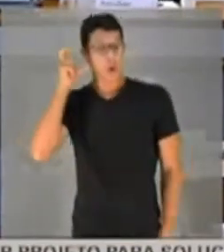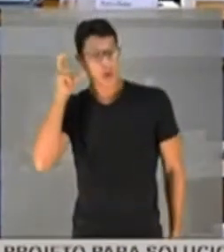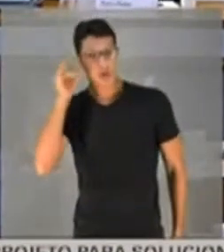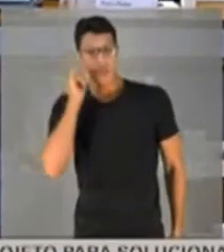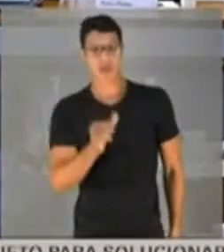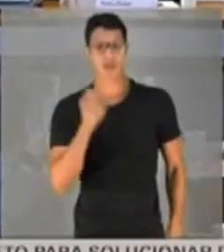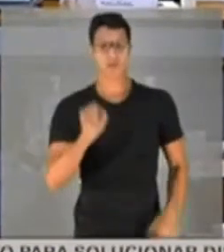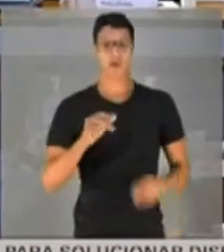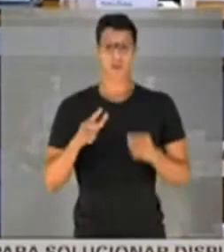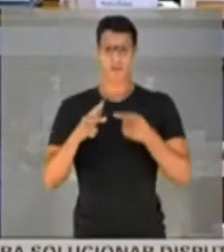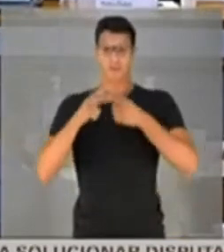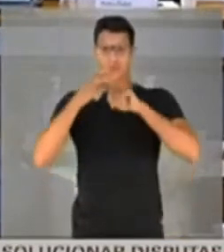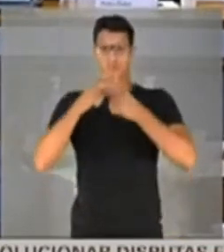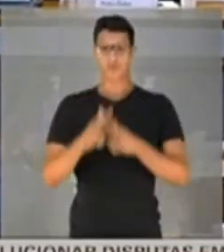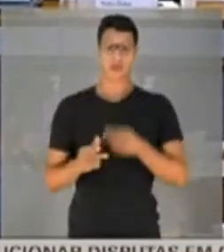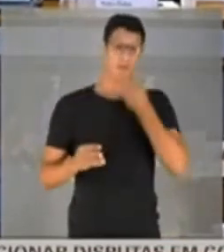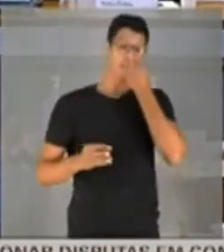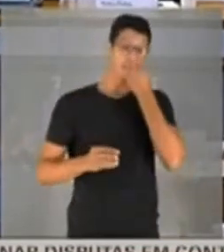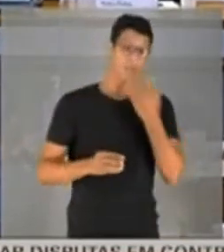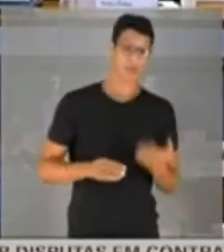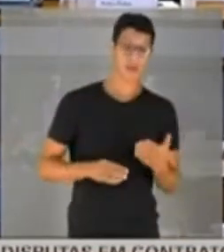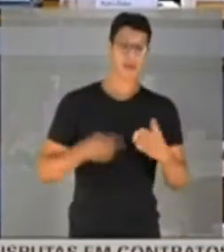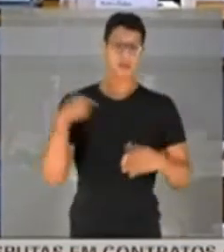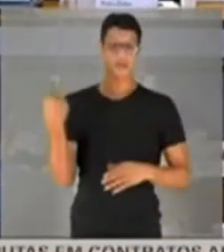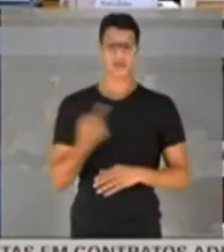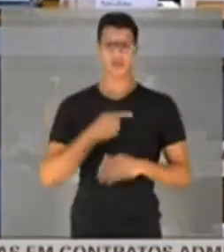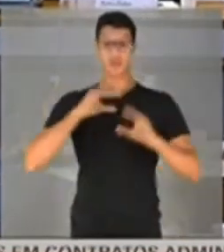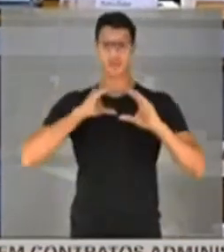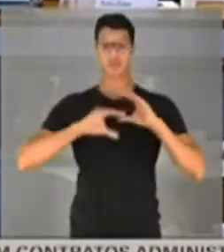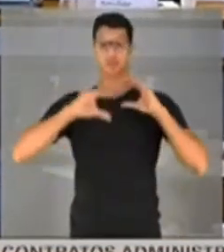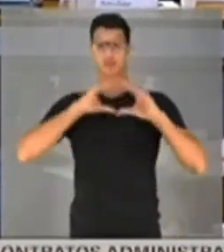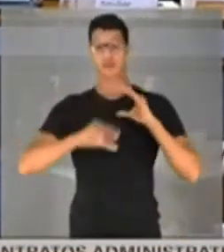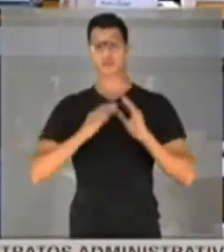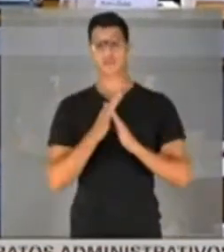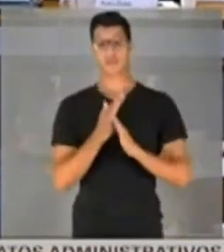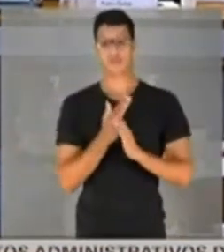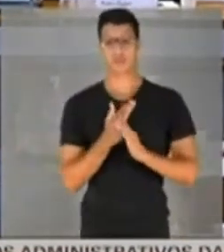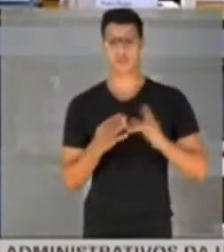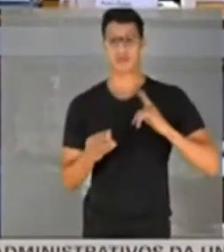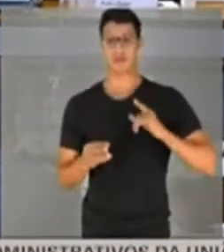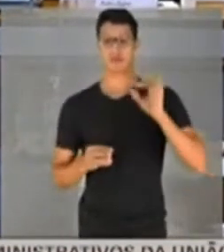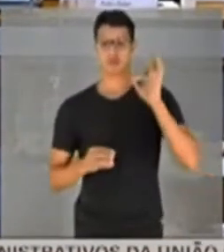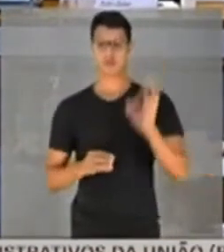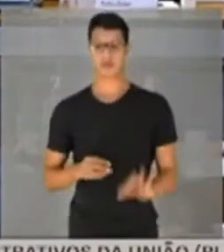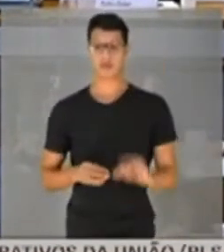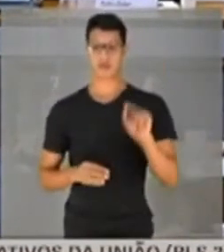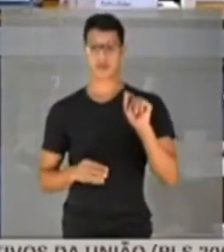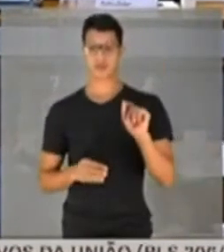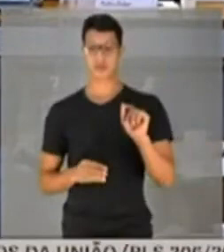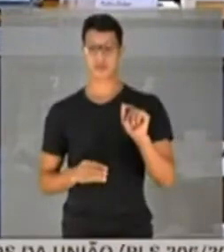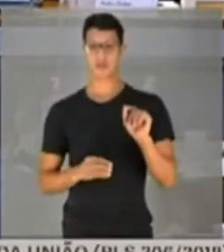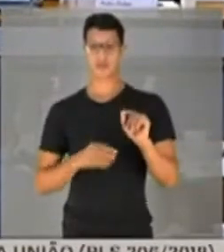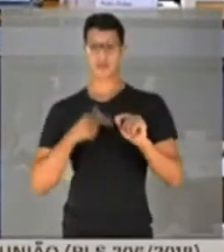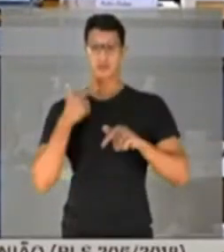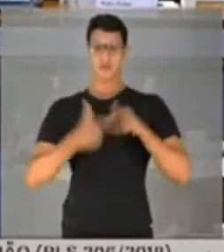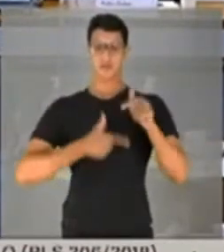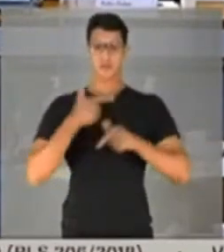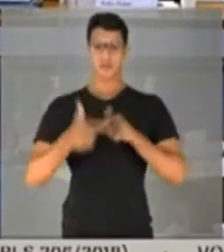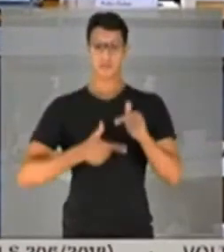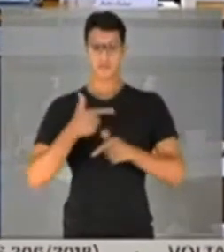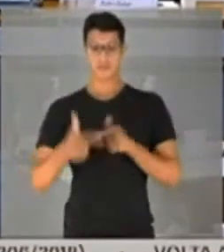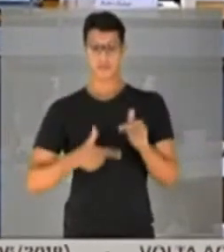possa reparar isso para o bem da nossa comunicação. E tenho certeza que a atuação